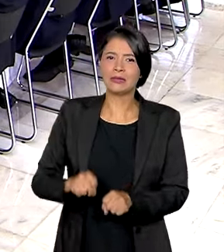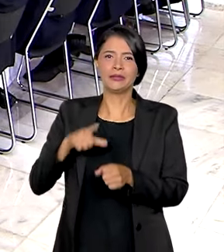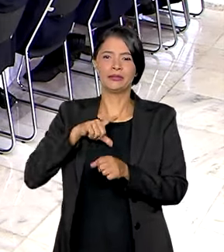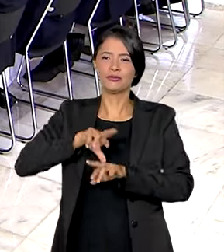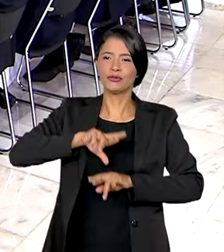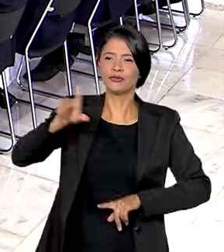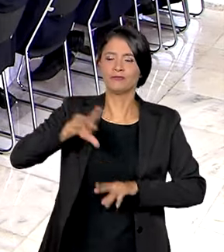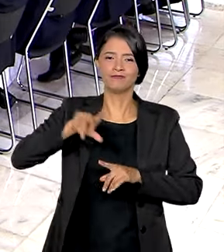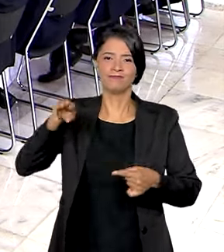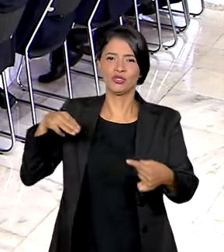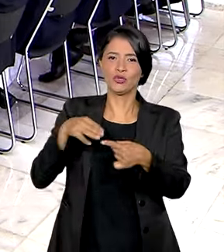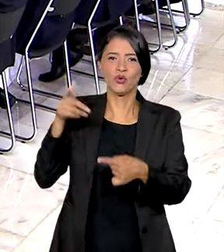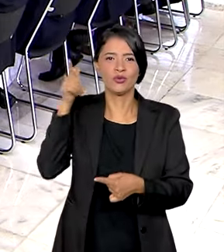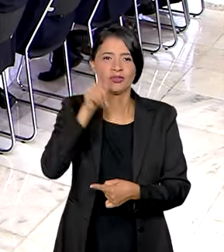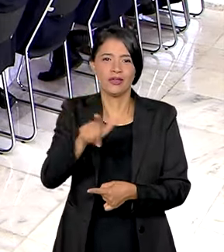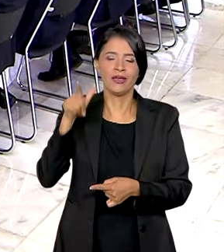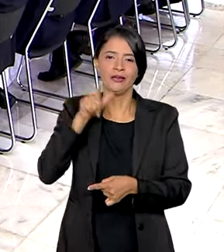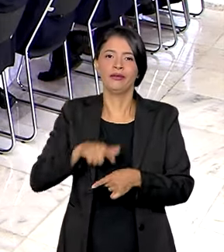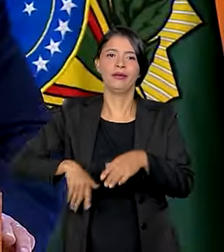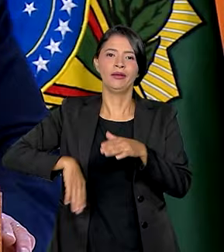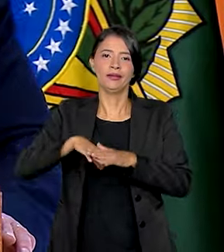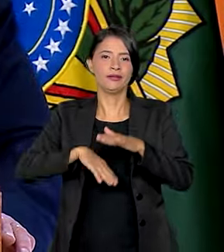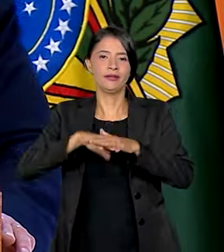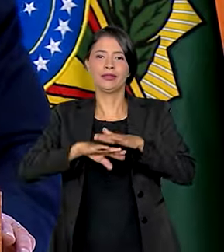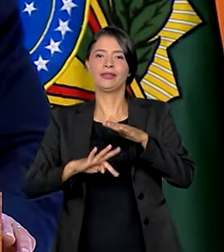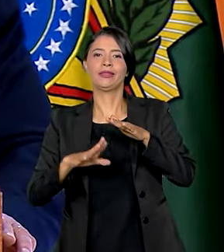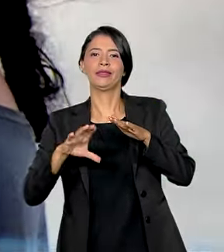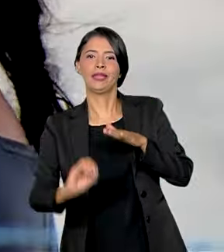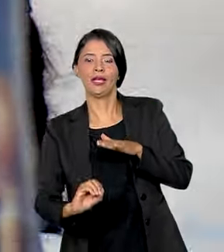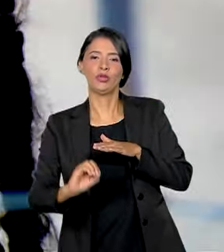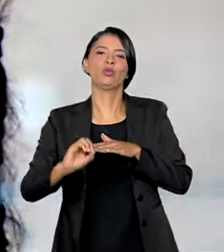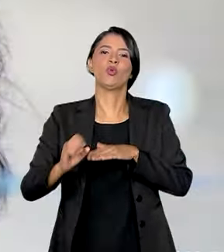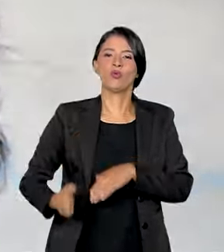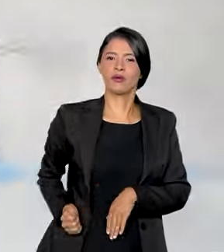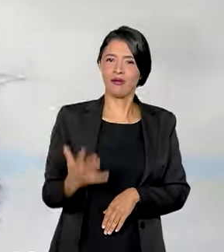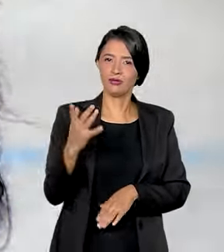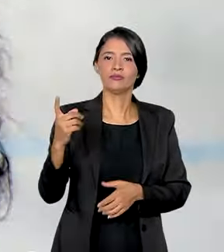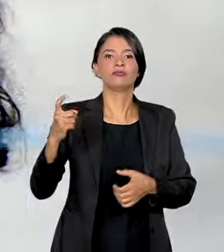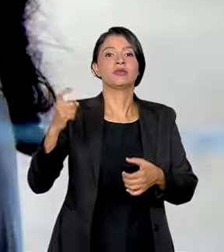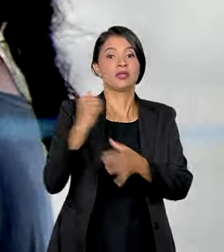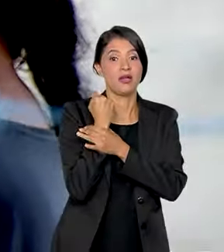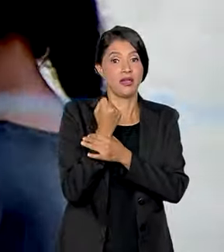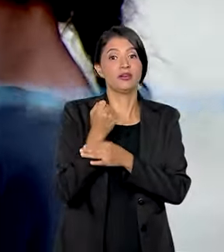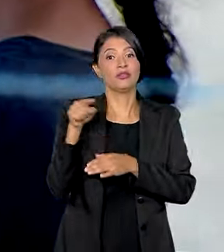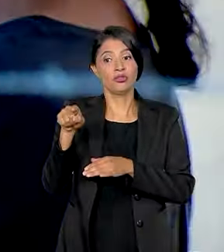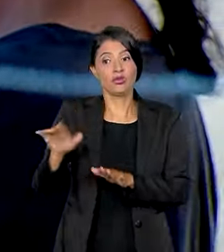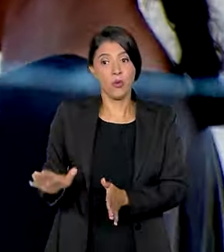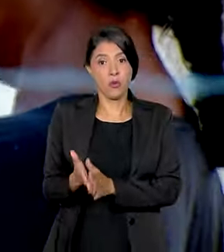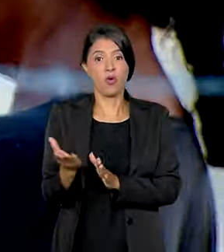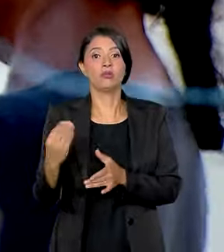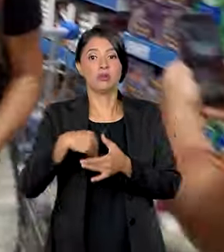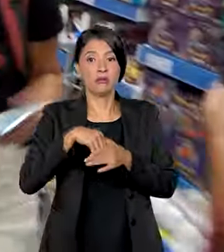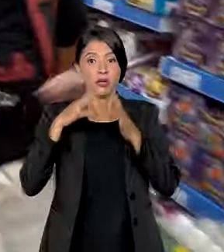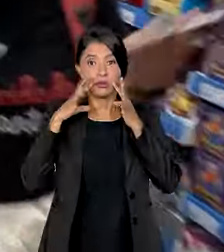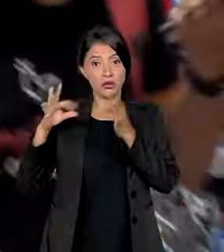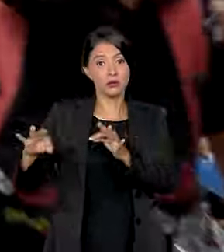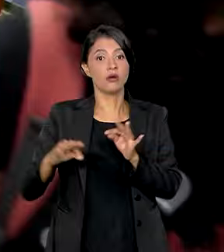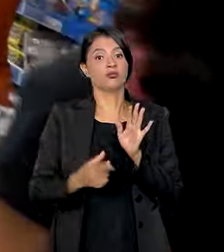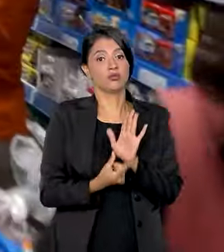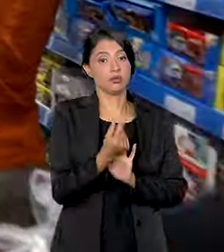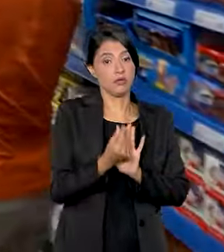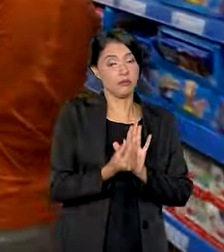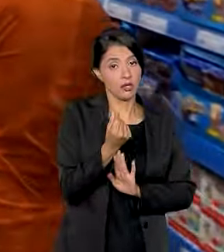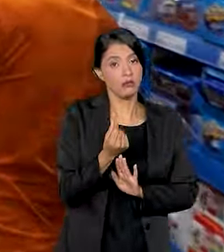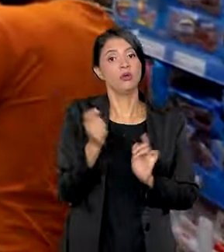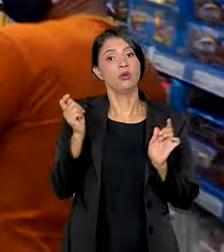sistematicamente descumpridas do falido teto de gastos. Que garanta a volta do pobre orçamento e que